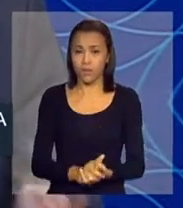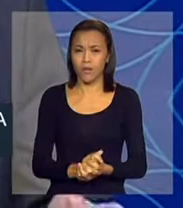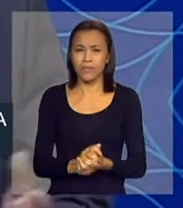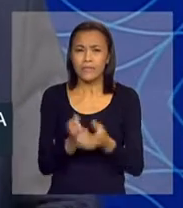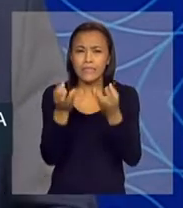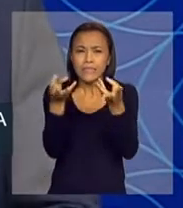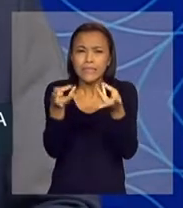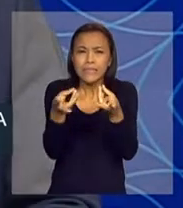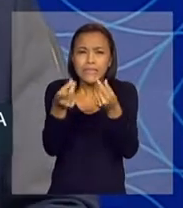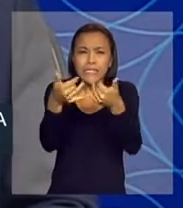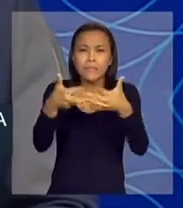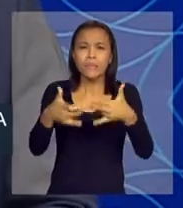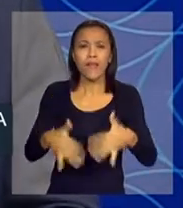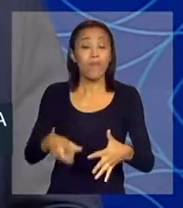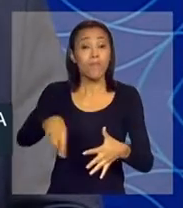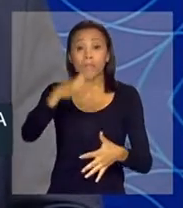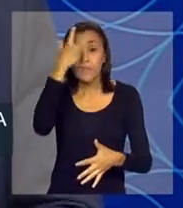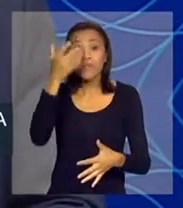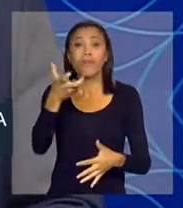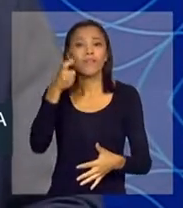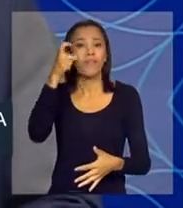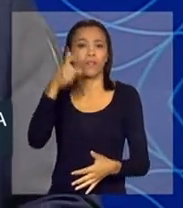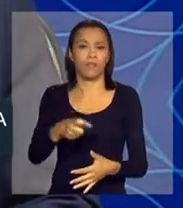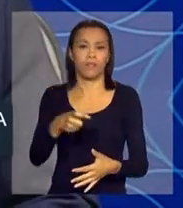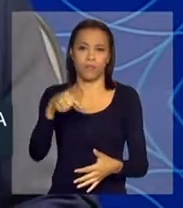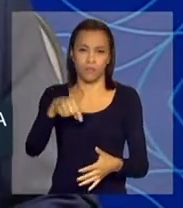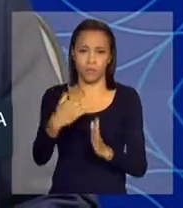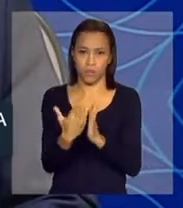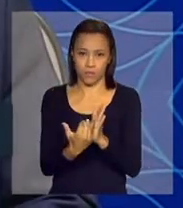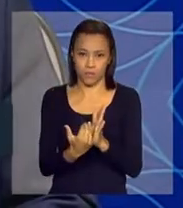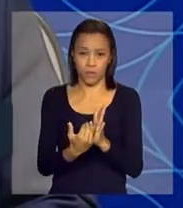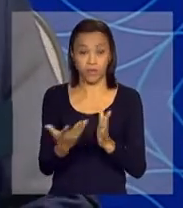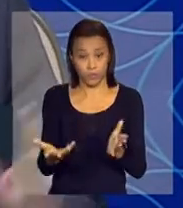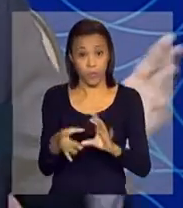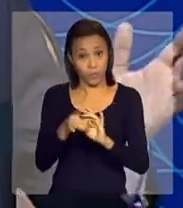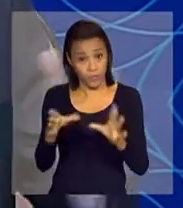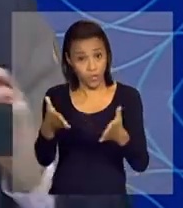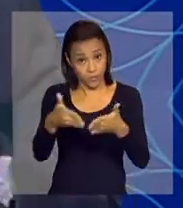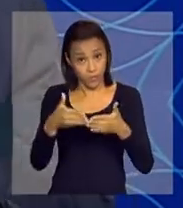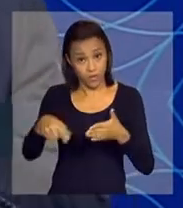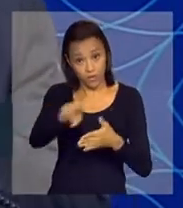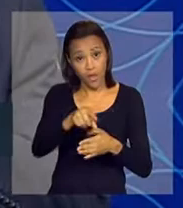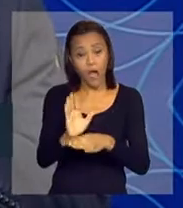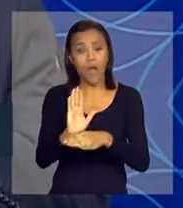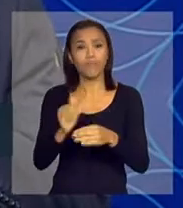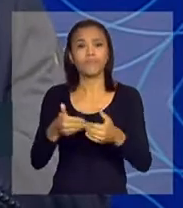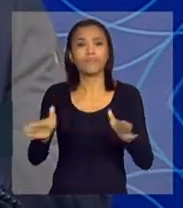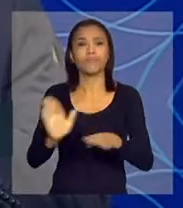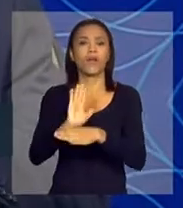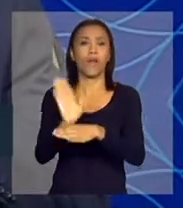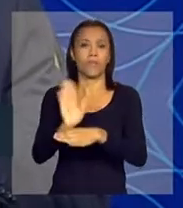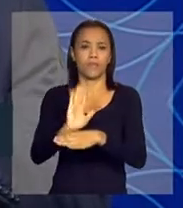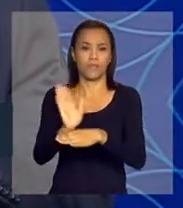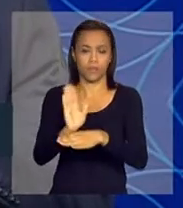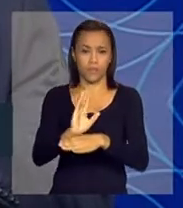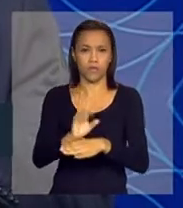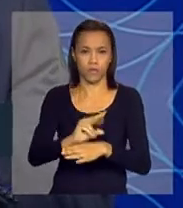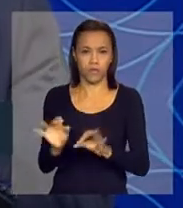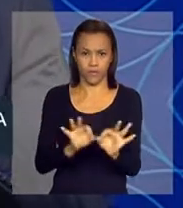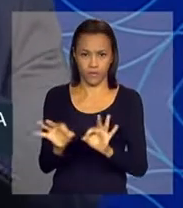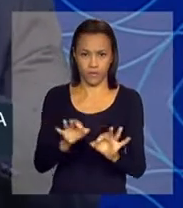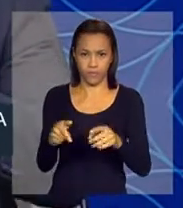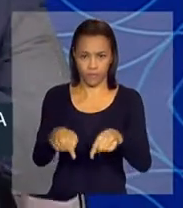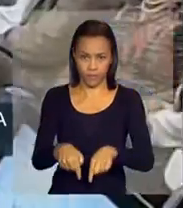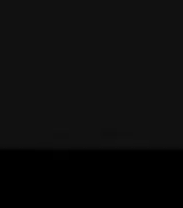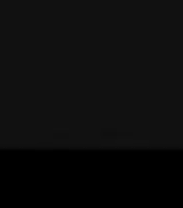detalhada possível para as pessoas interessadas. Então, eu pediria que houvesse, nesse momento, a apresentação do vídeo que foi preparado para este momento.